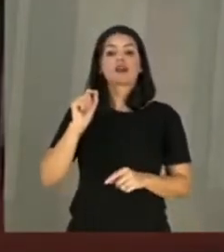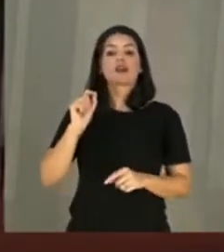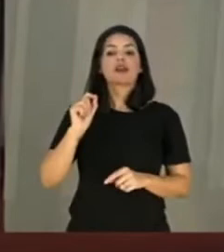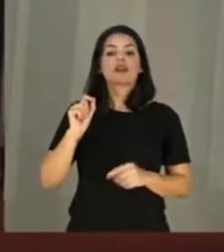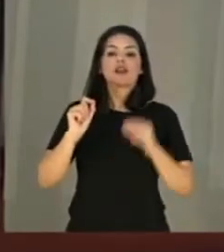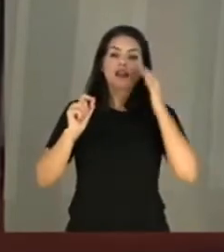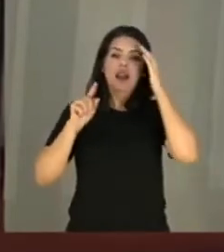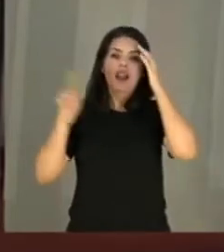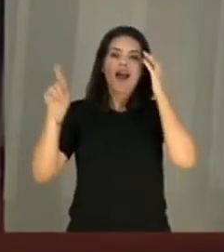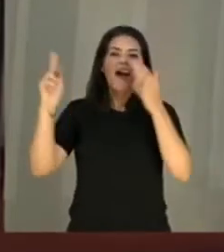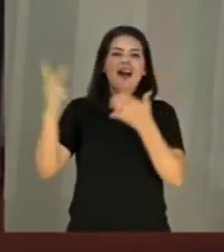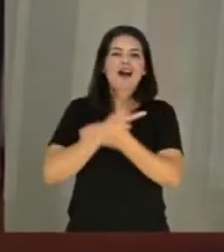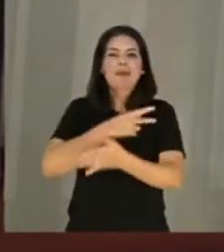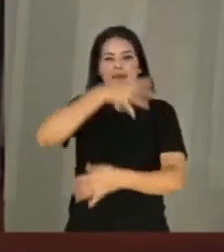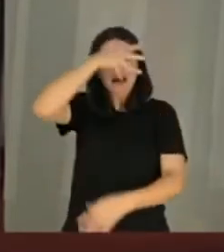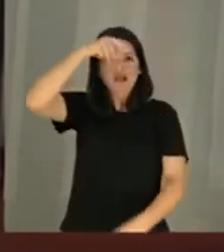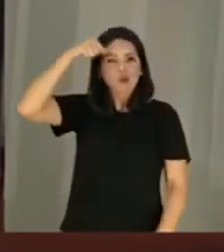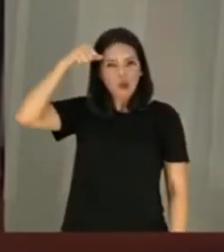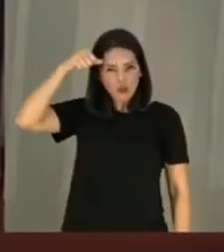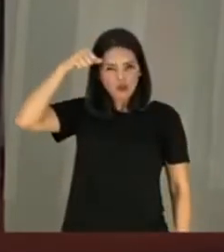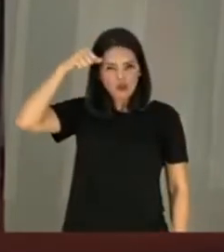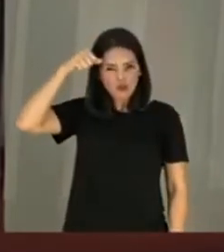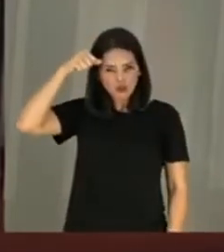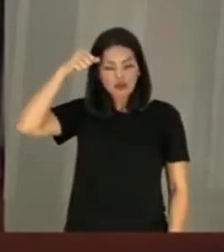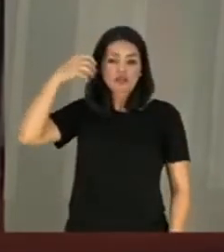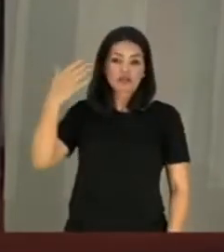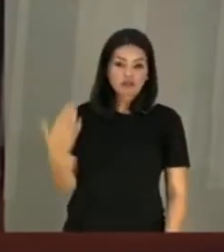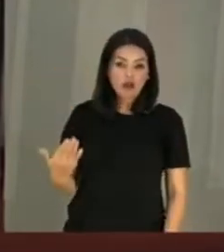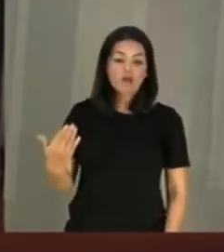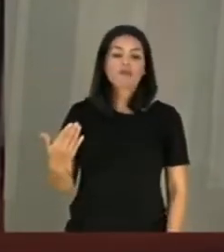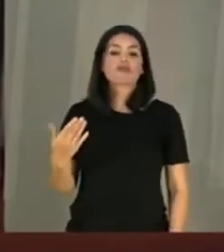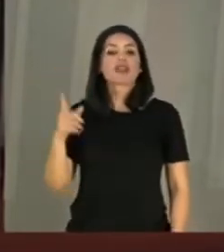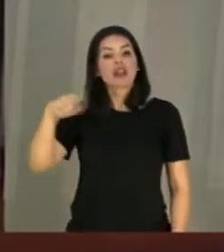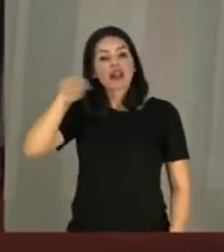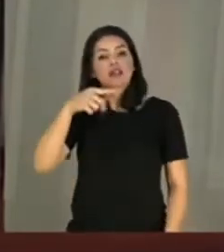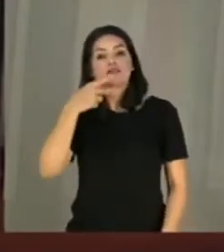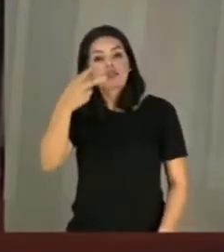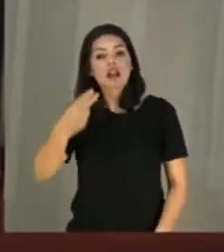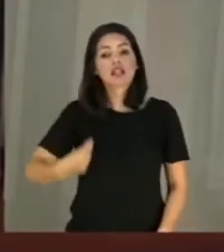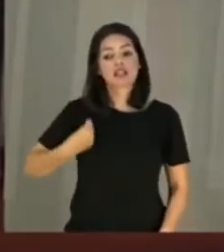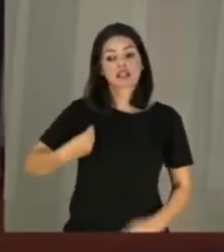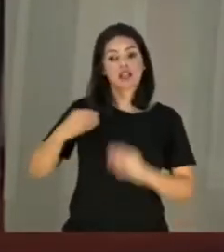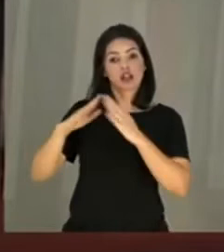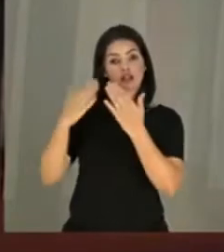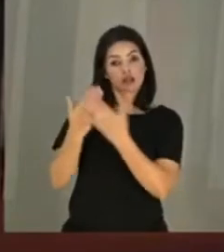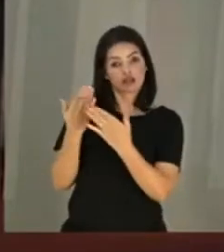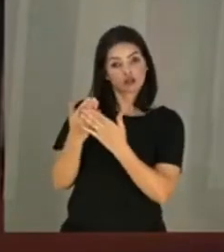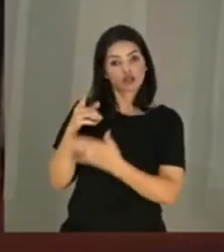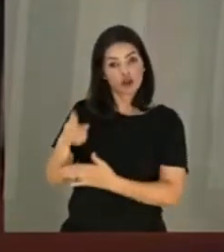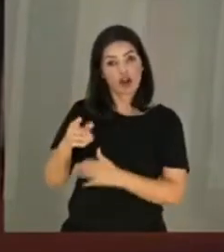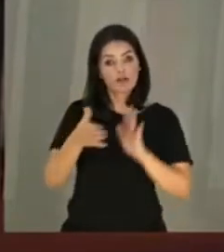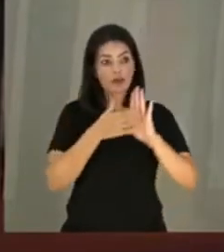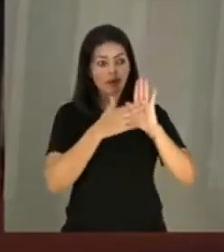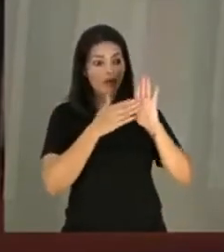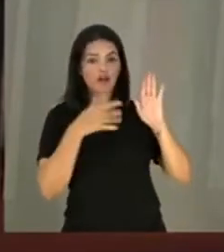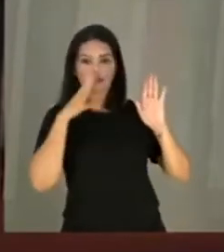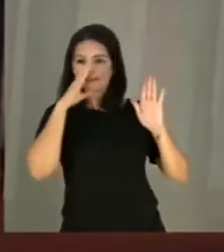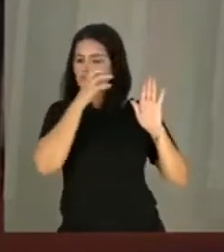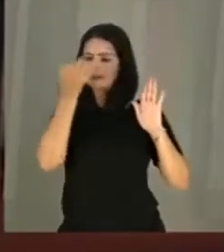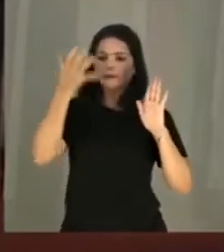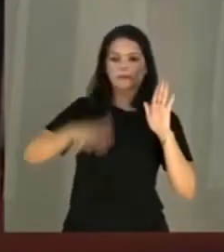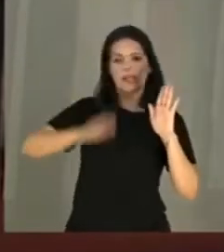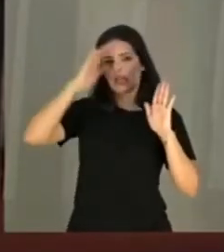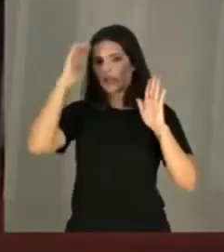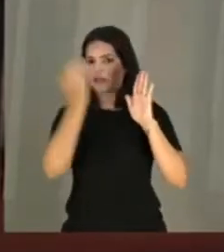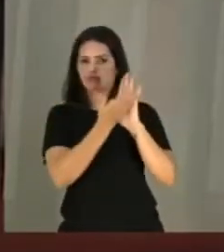caso de Mato Grosso. Ambos destacam as resistências de comunidades escolares diante da proposta, ao mesmo tempo em que sinalizam